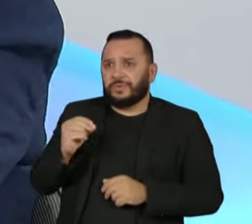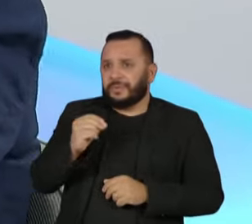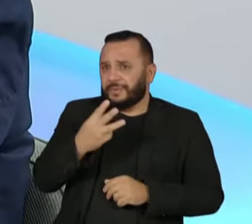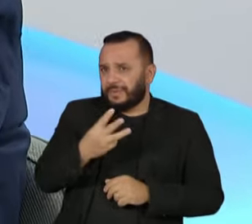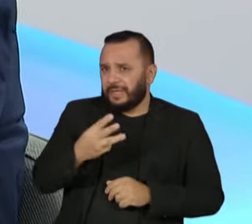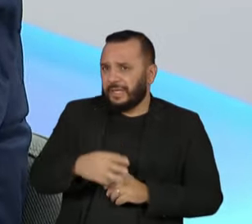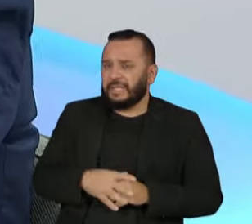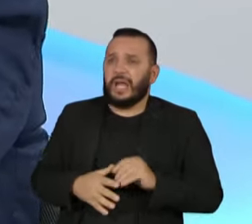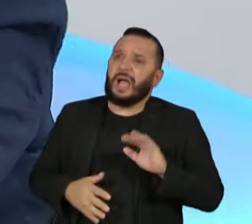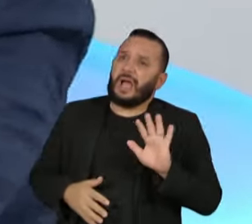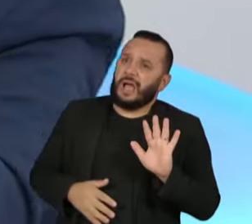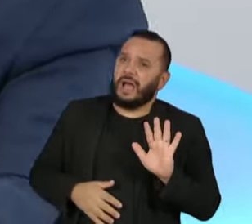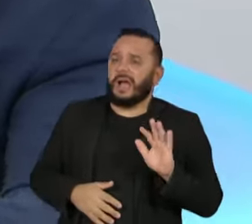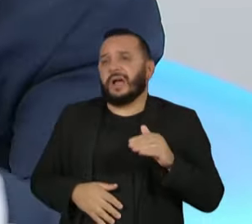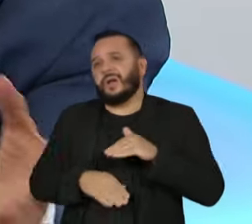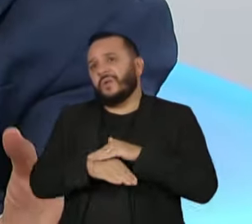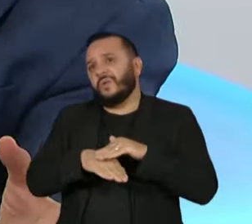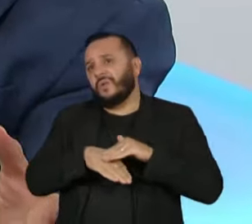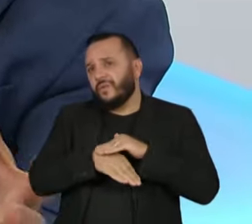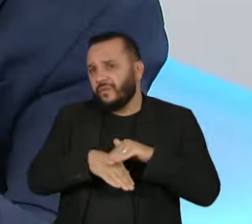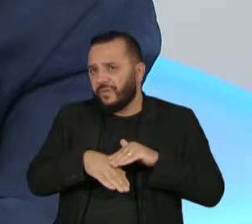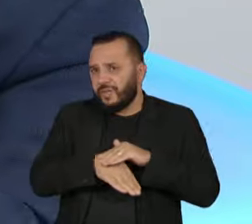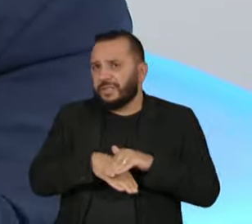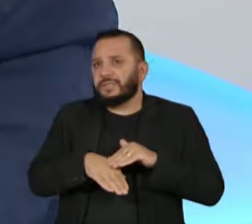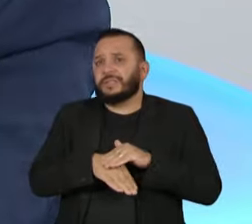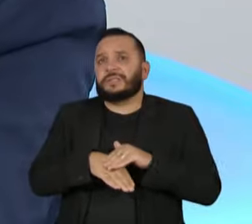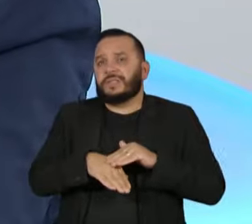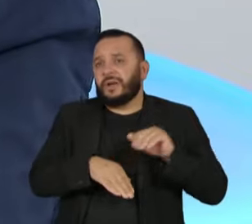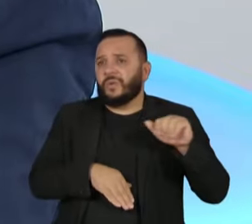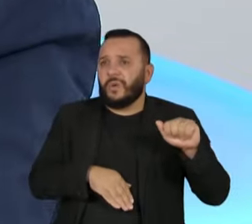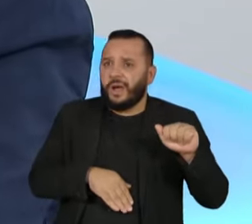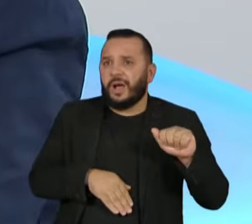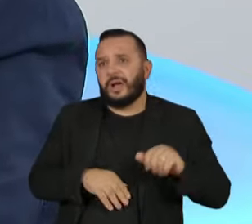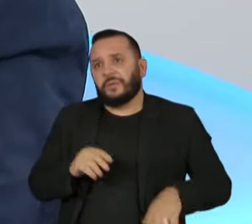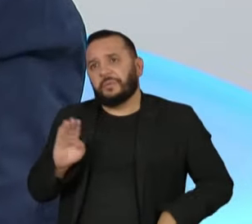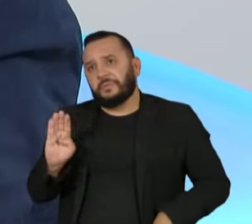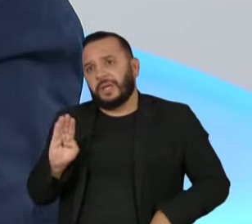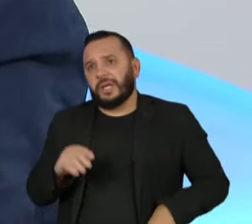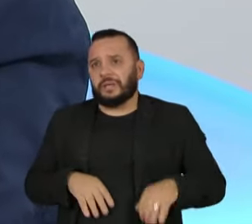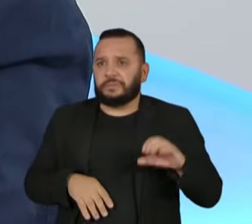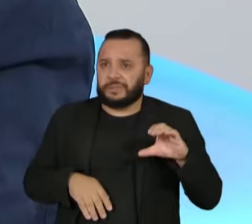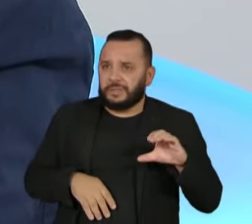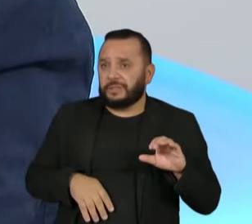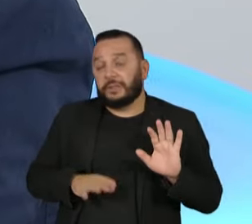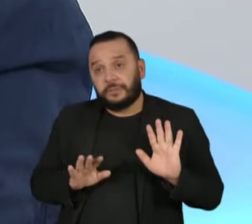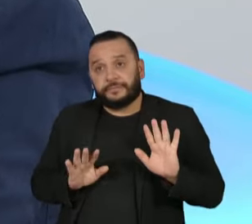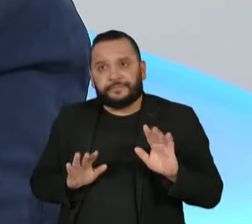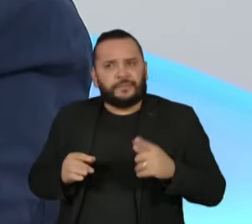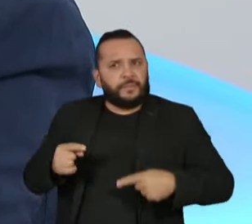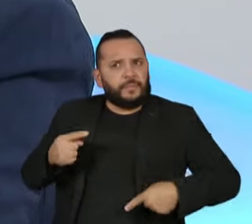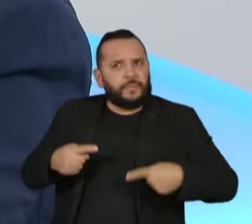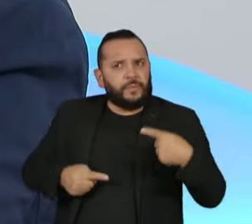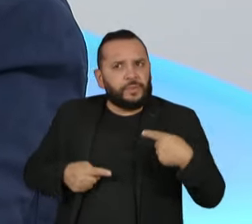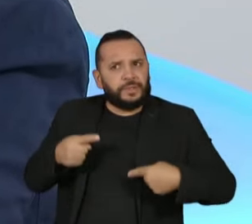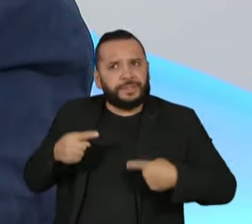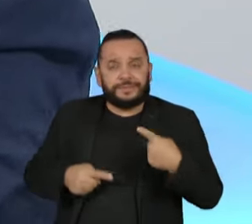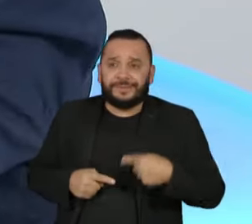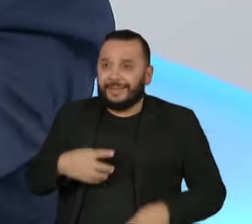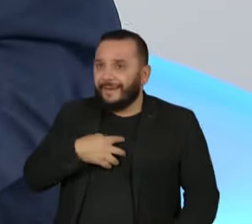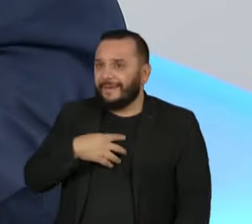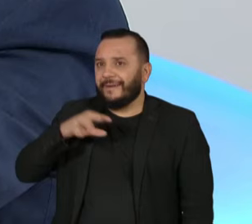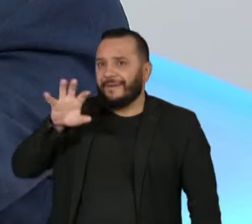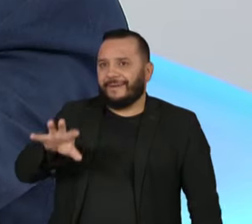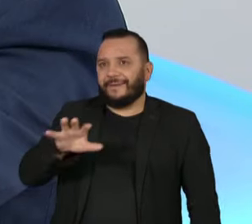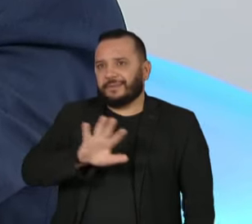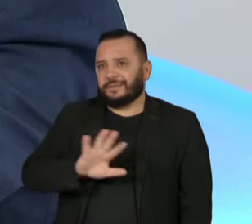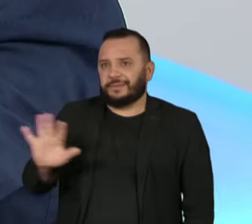estranham, ah, mas está tendo que conversar, não é, com o A, com o B, com o C. É assim mesmo, a política é exatamente assim.